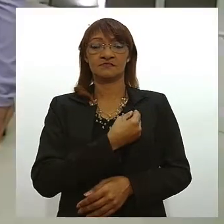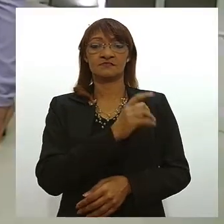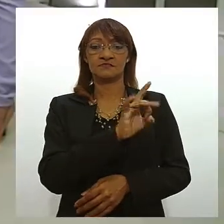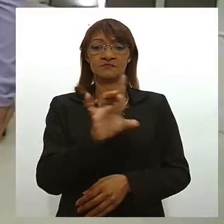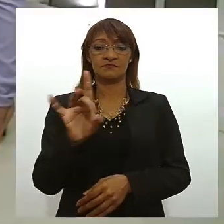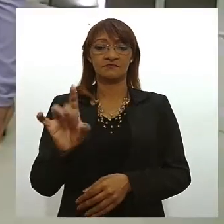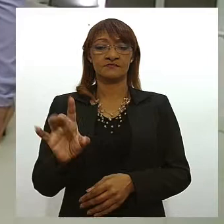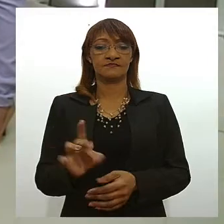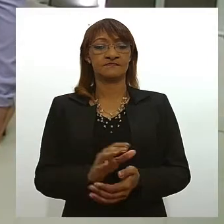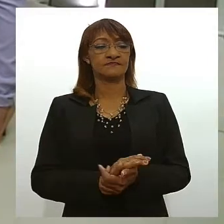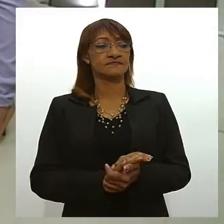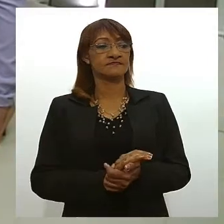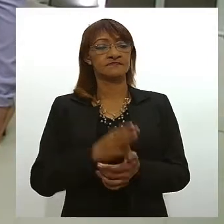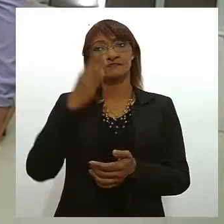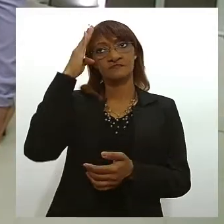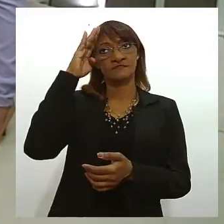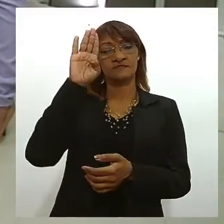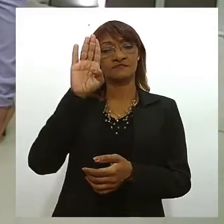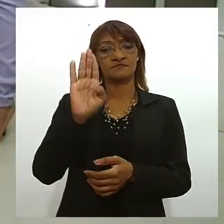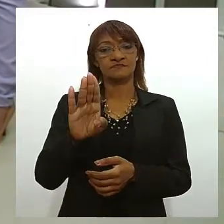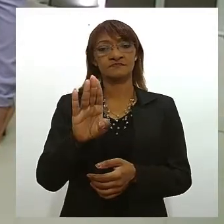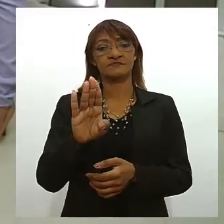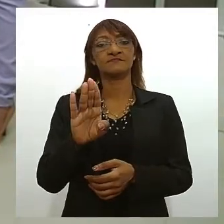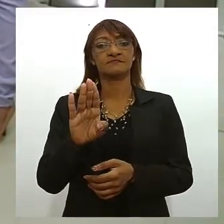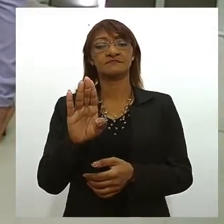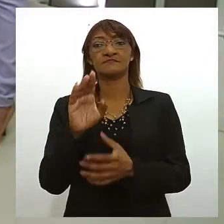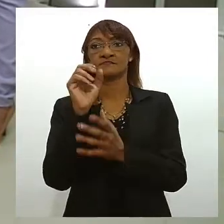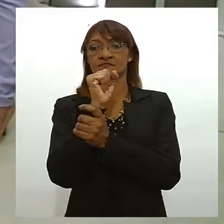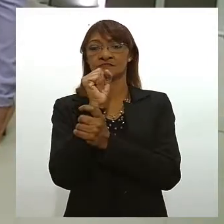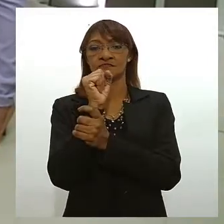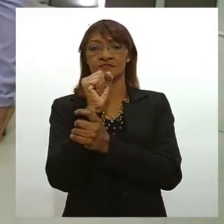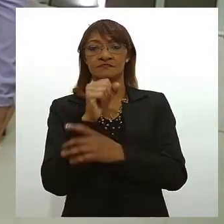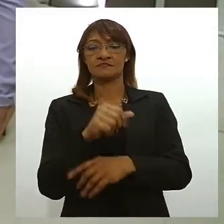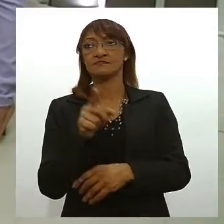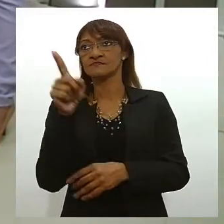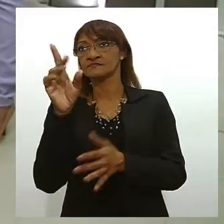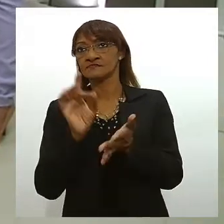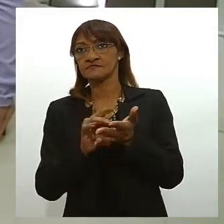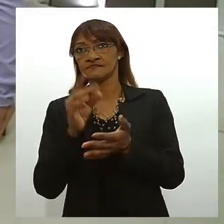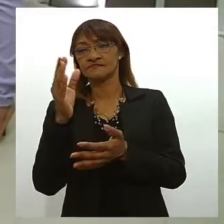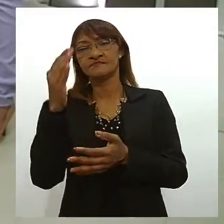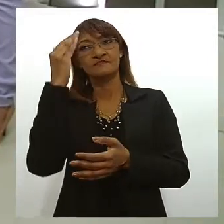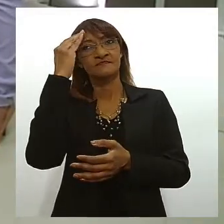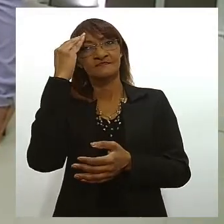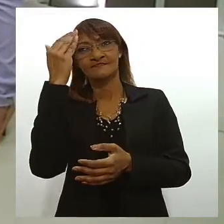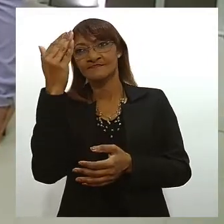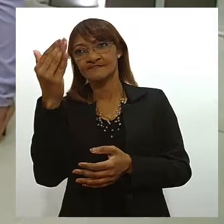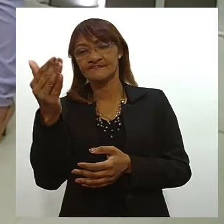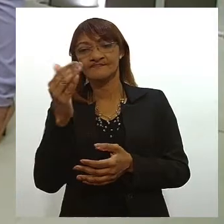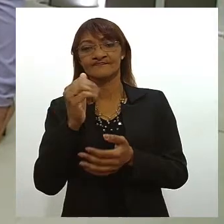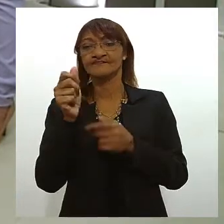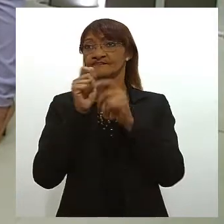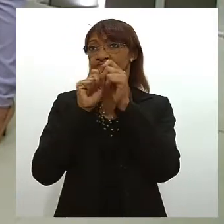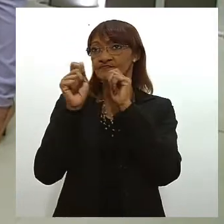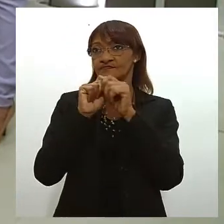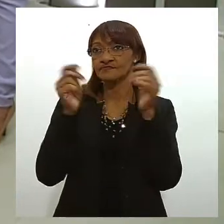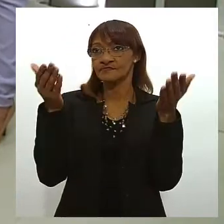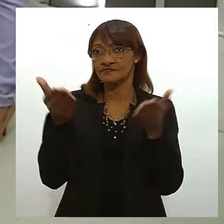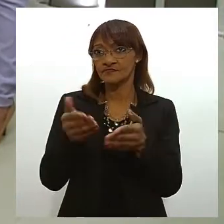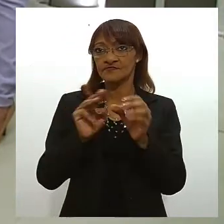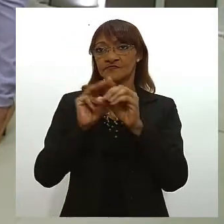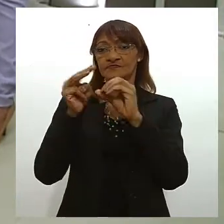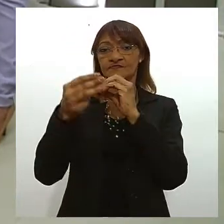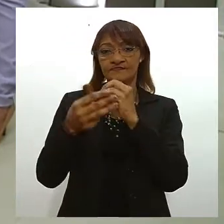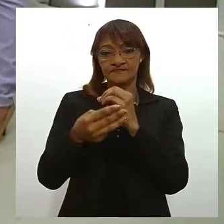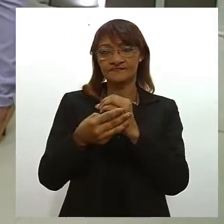isso é um dos pontos mais relevantes do núcleo de segurança. Com certeza. Thaís, muito obrigada pela sua participação no Jornal da LES, primeira edição,